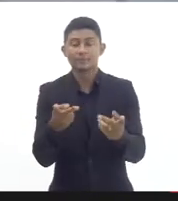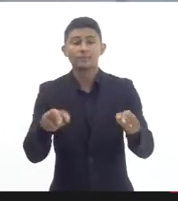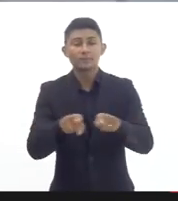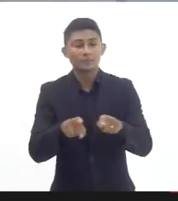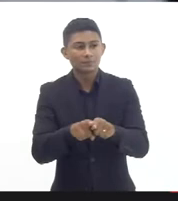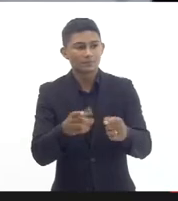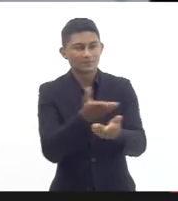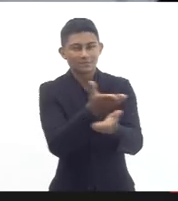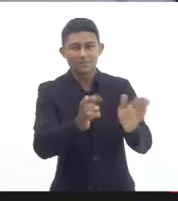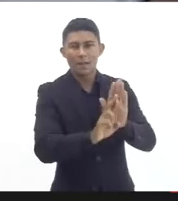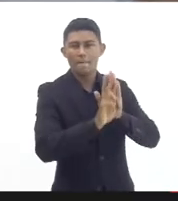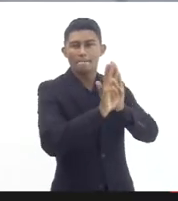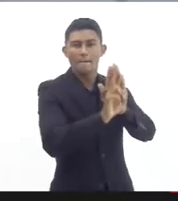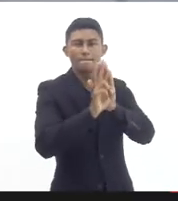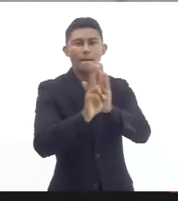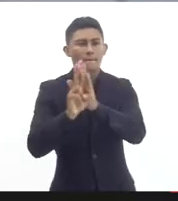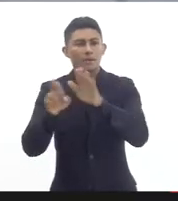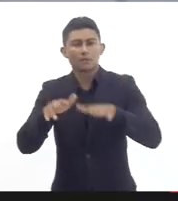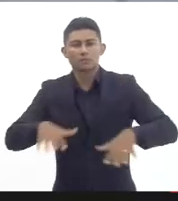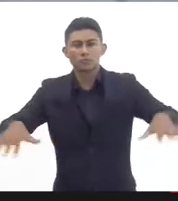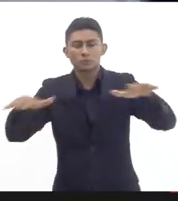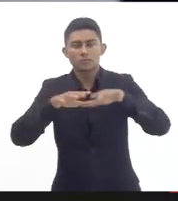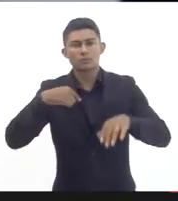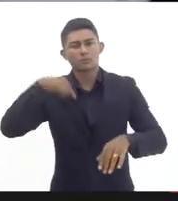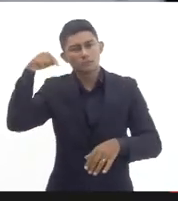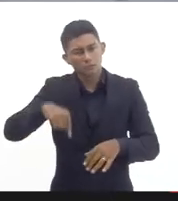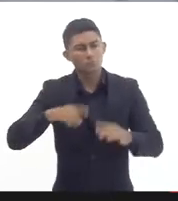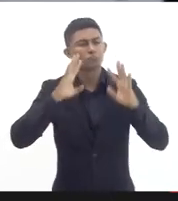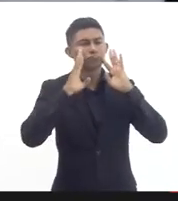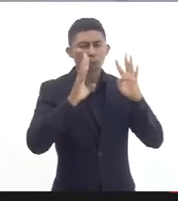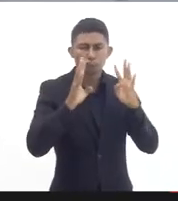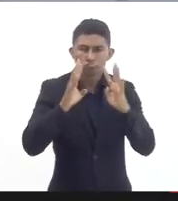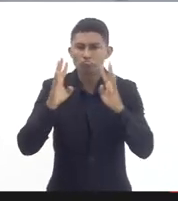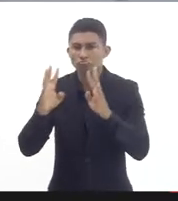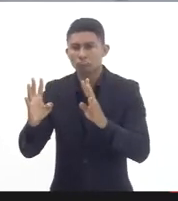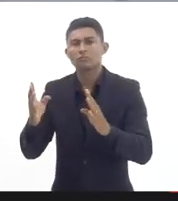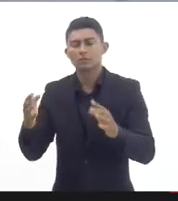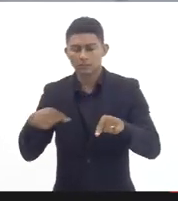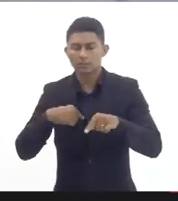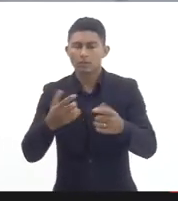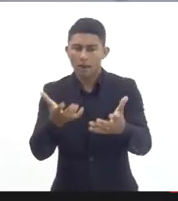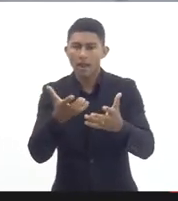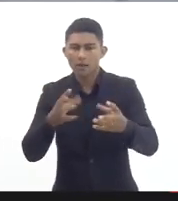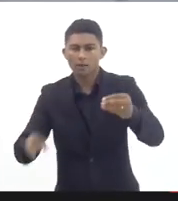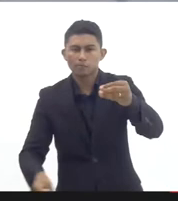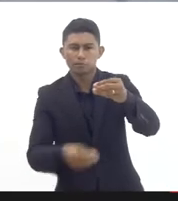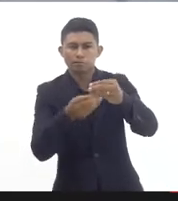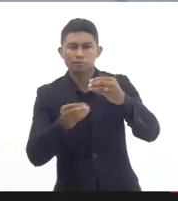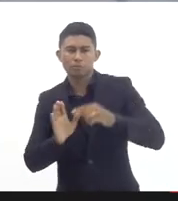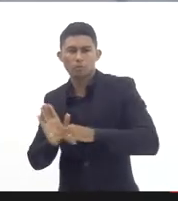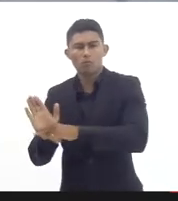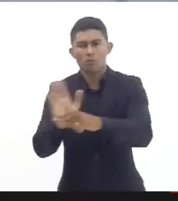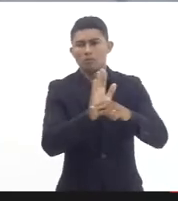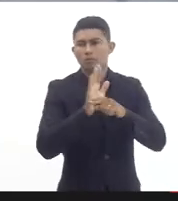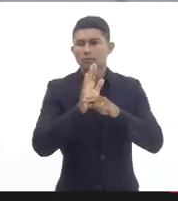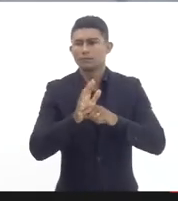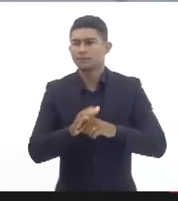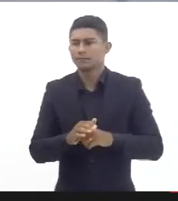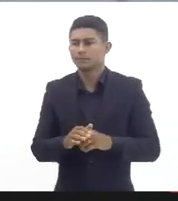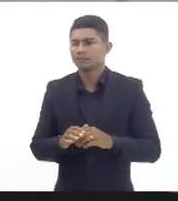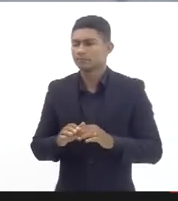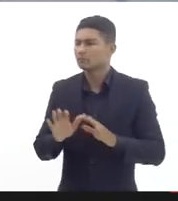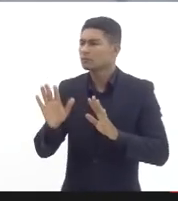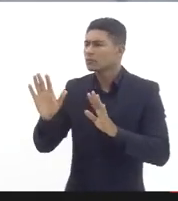representantes procurar contribuir aqui da melhor forma possível com relação ao subsecretário